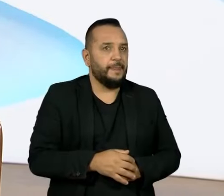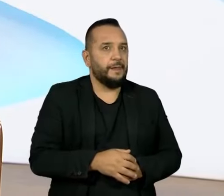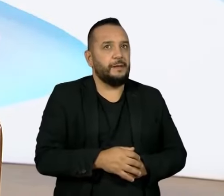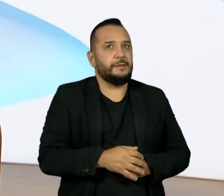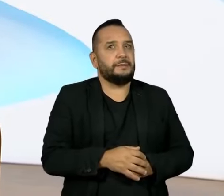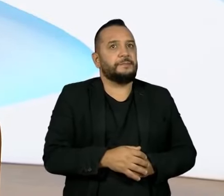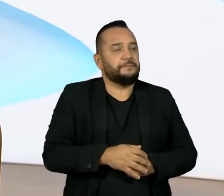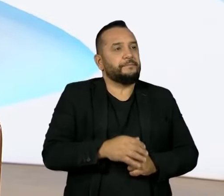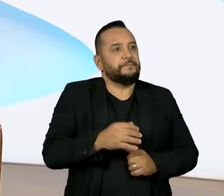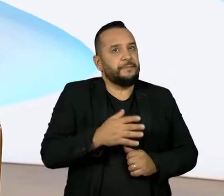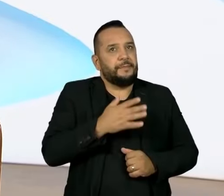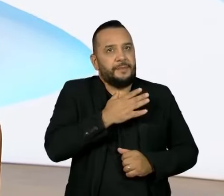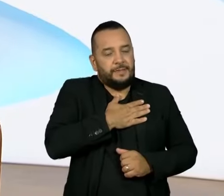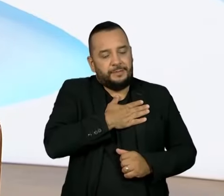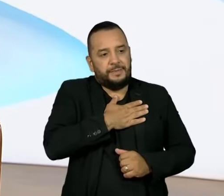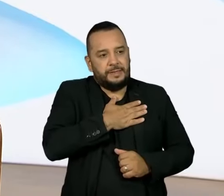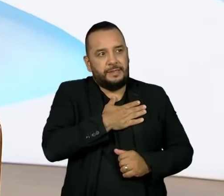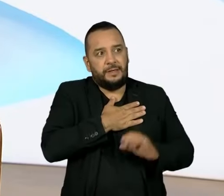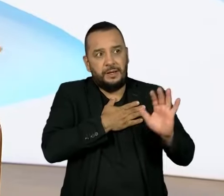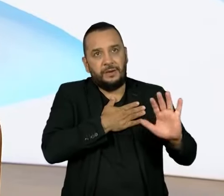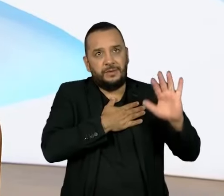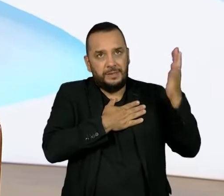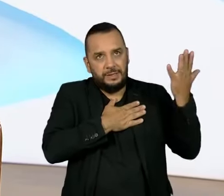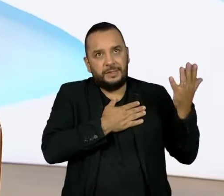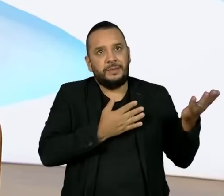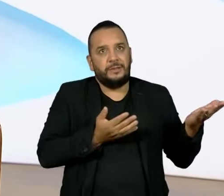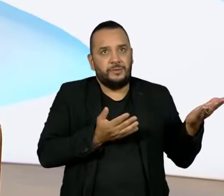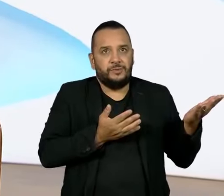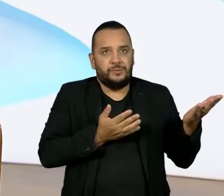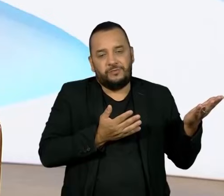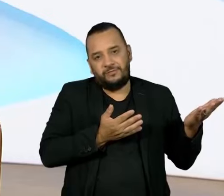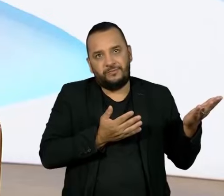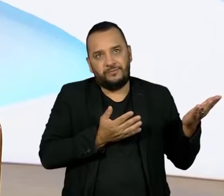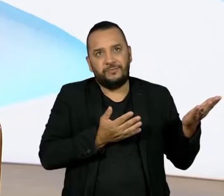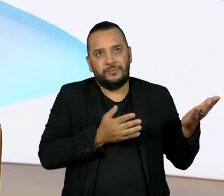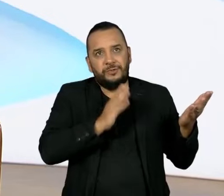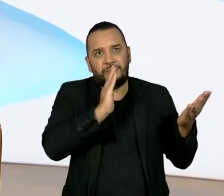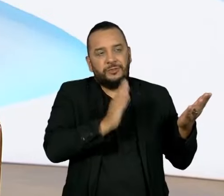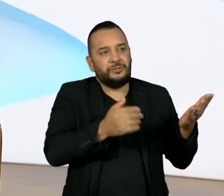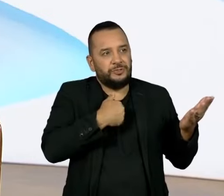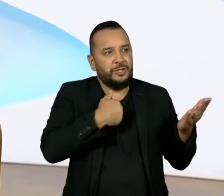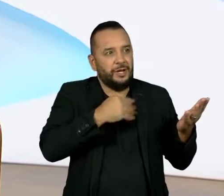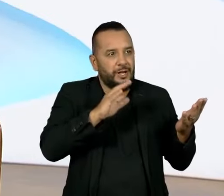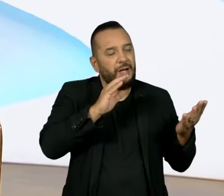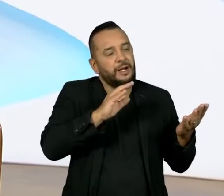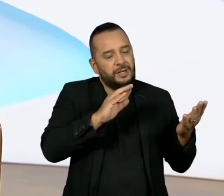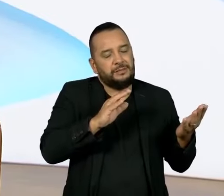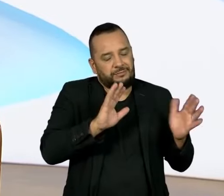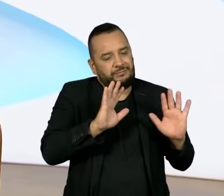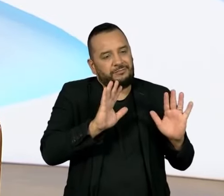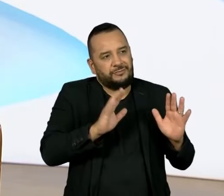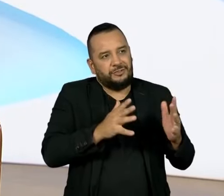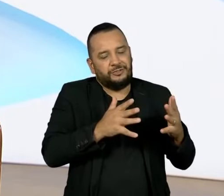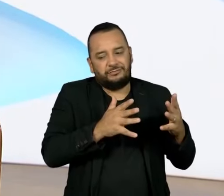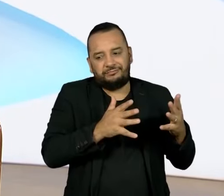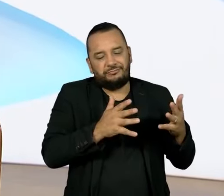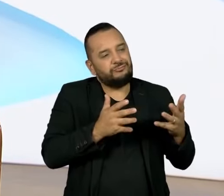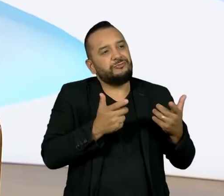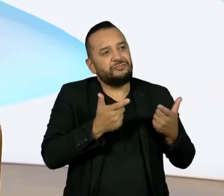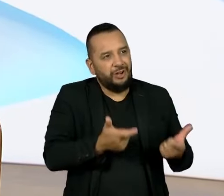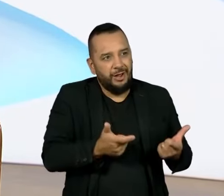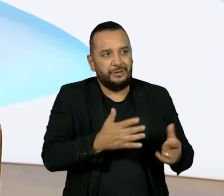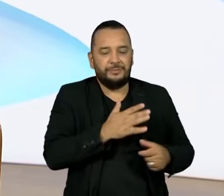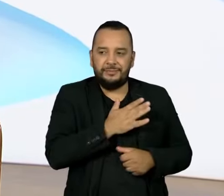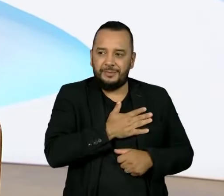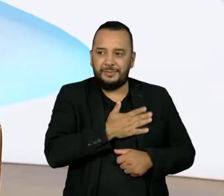Para mim isso é um episódio que é absolutamente resolvido e fechado para mim. Eu